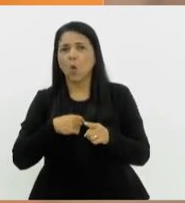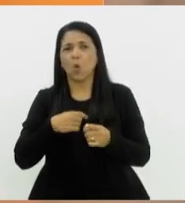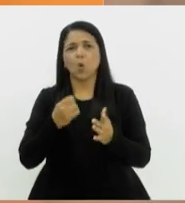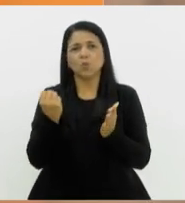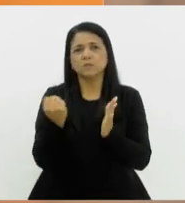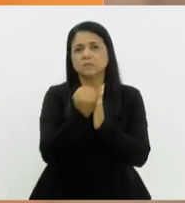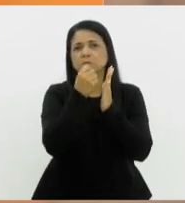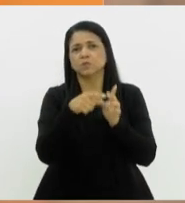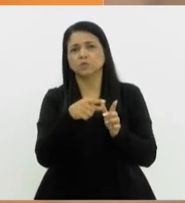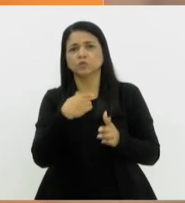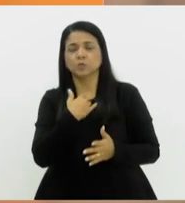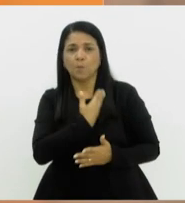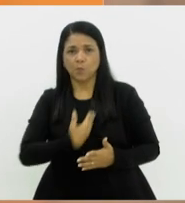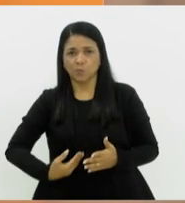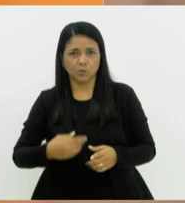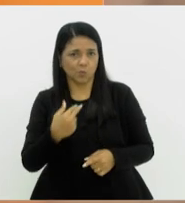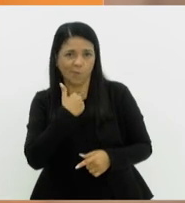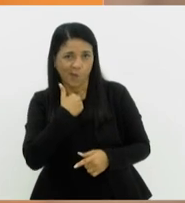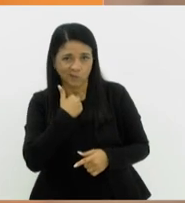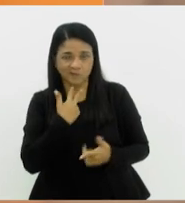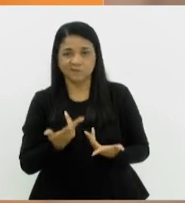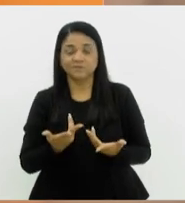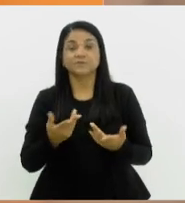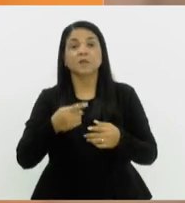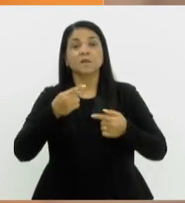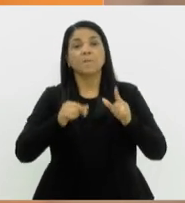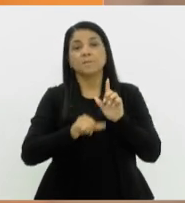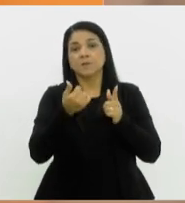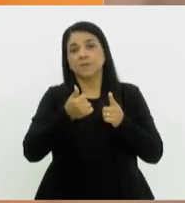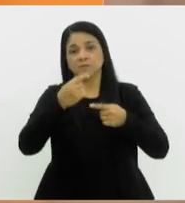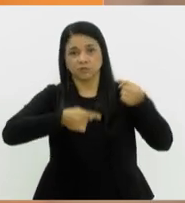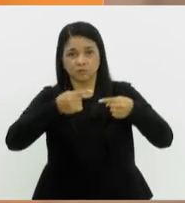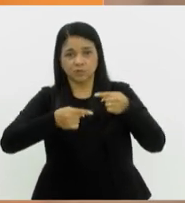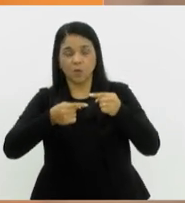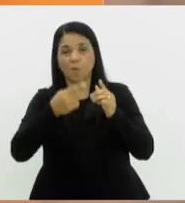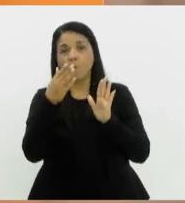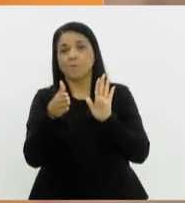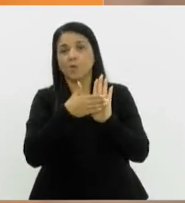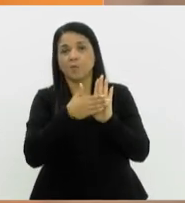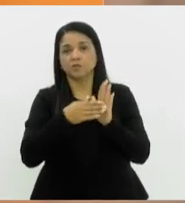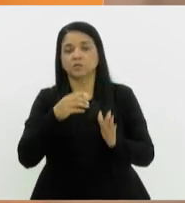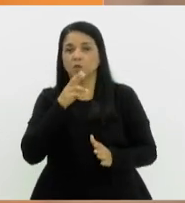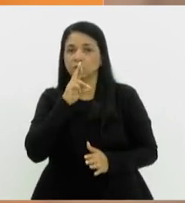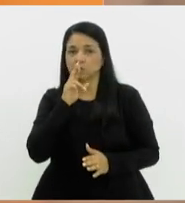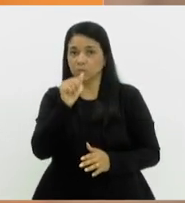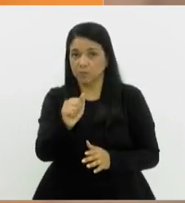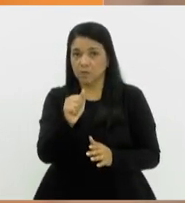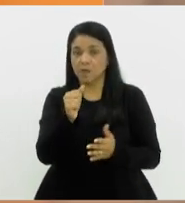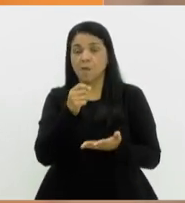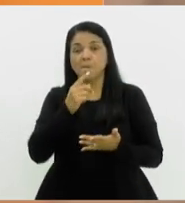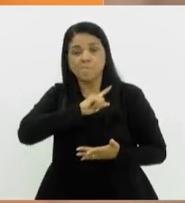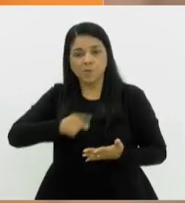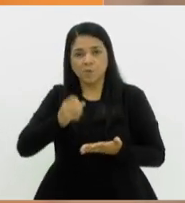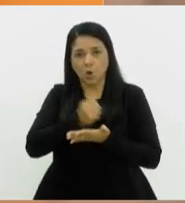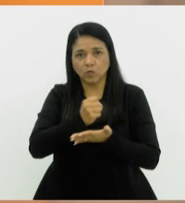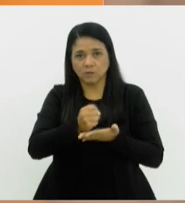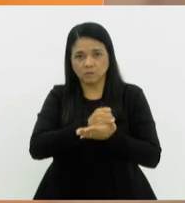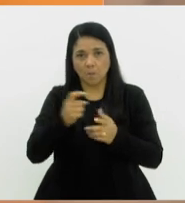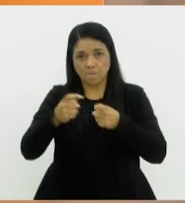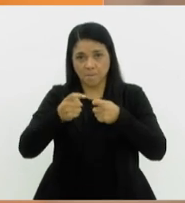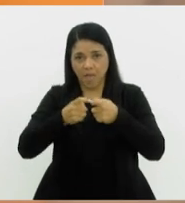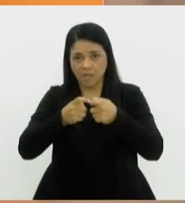símbolos públicos. Em primeira discussão, uma proposta do deputado Rodrigo Amorim, que proíbe a contratação de médico